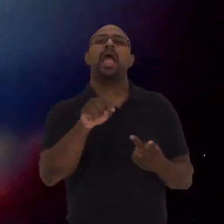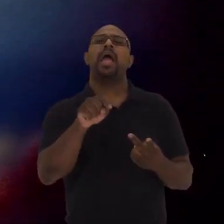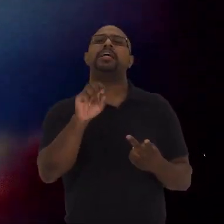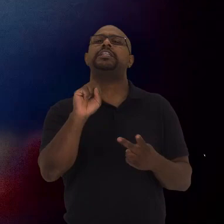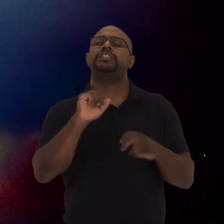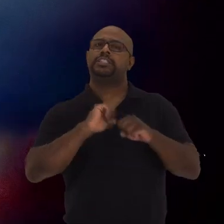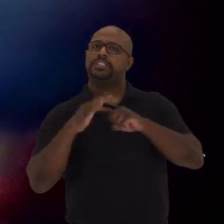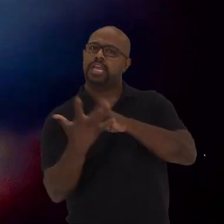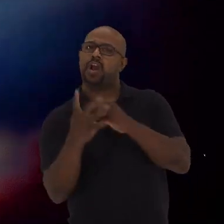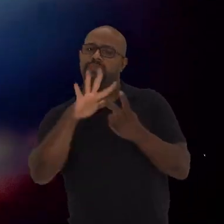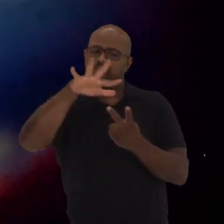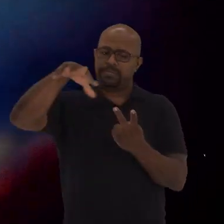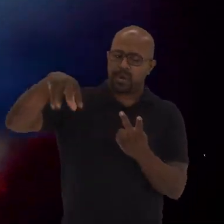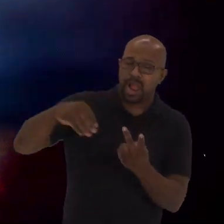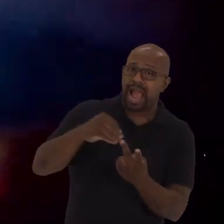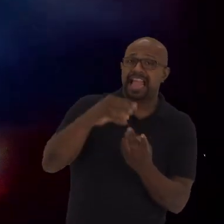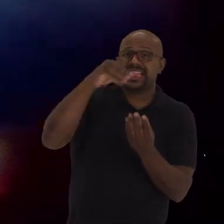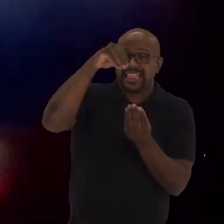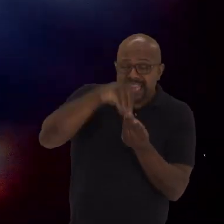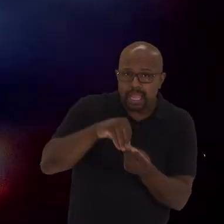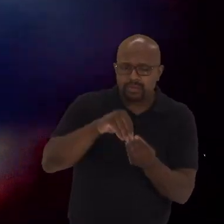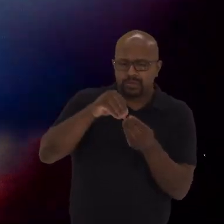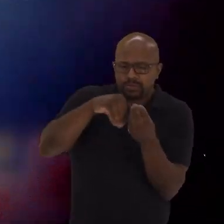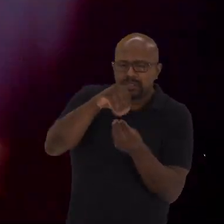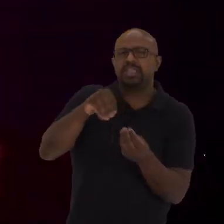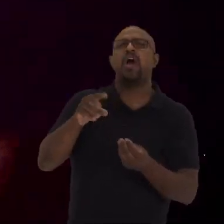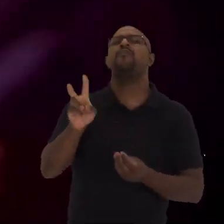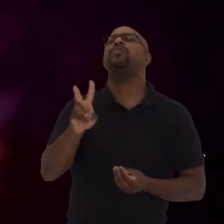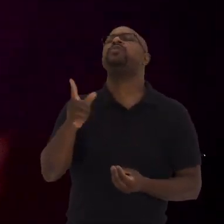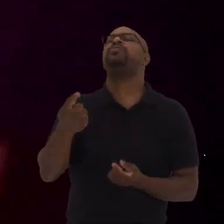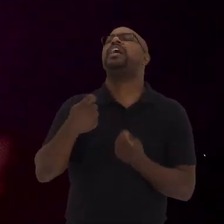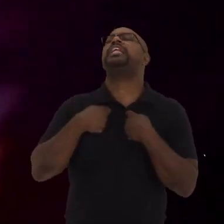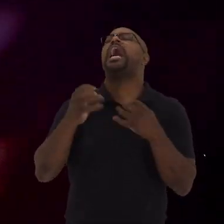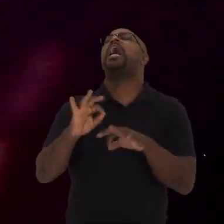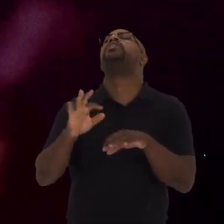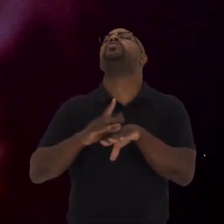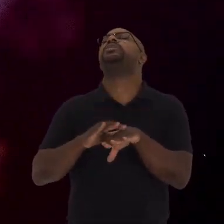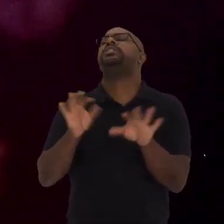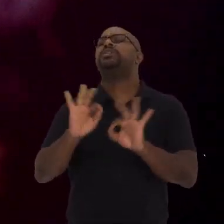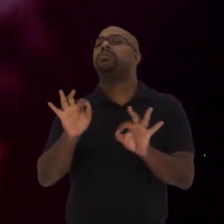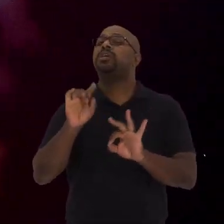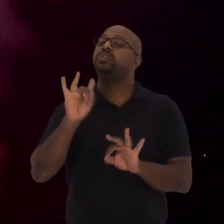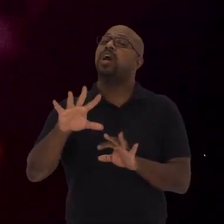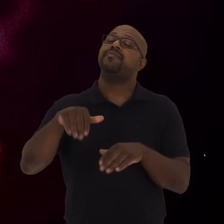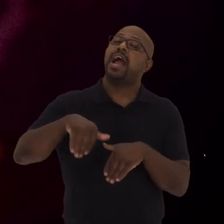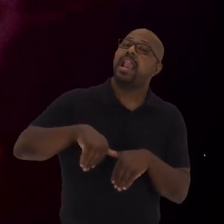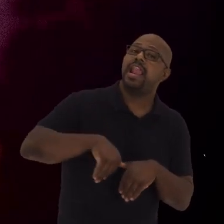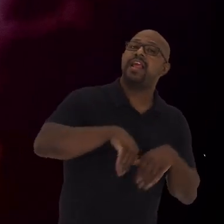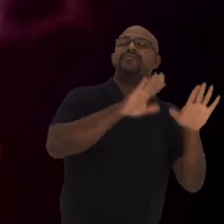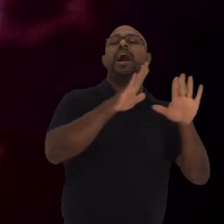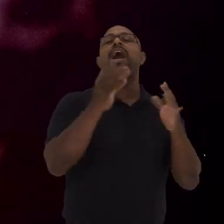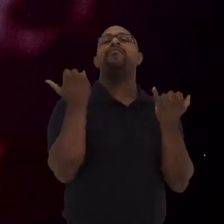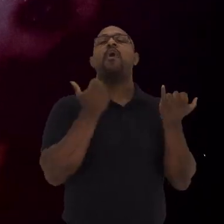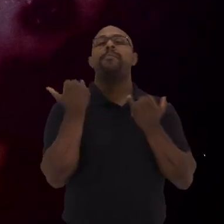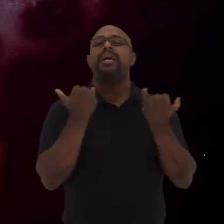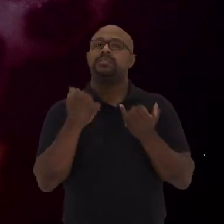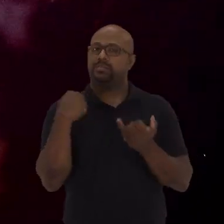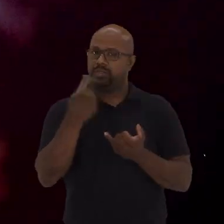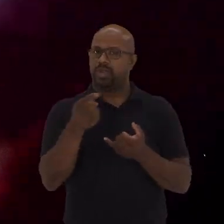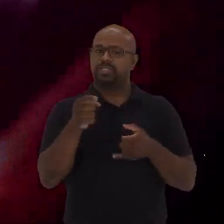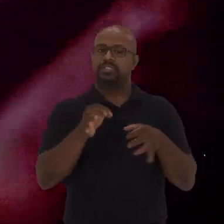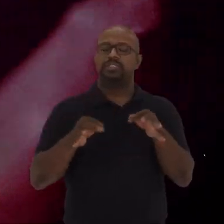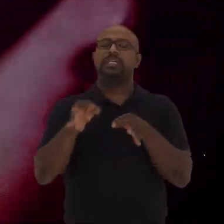dentro desse outro vírus Tá? É um vírus que não vai causar doença nenhuma Ele só vai levar a informação Para as nossas células